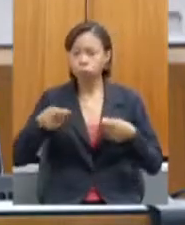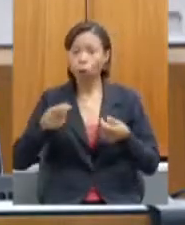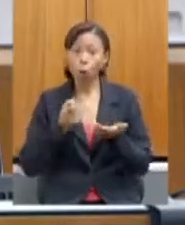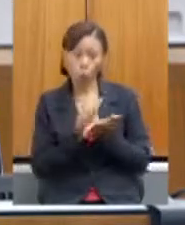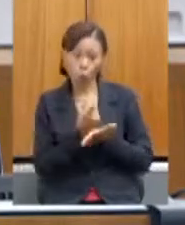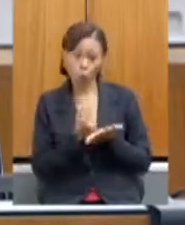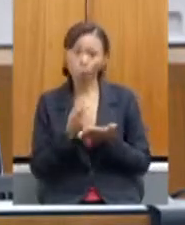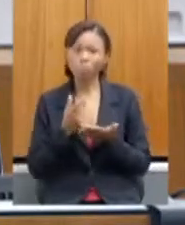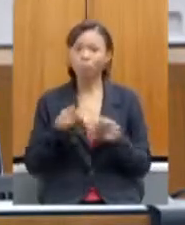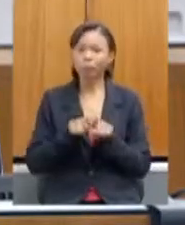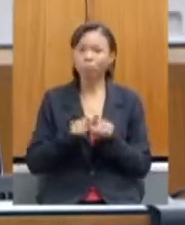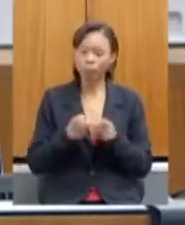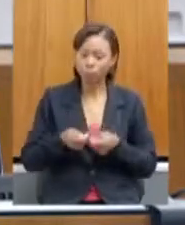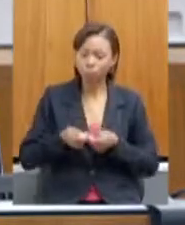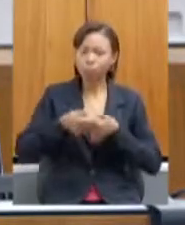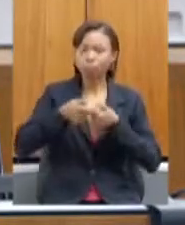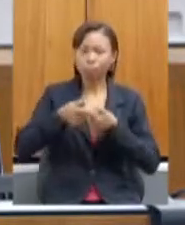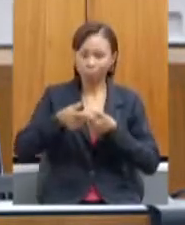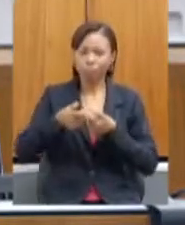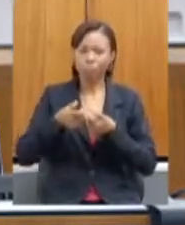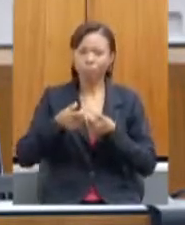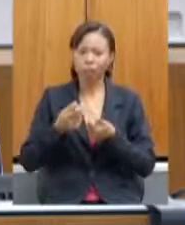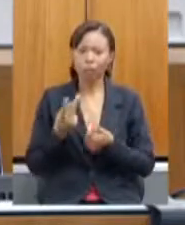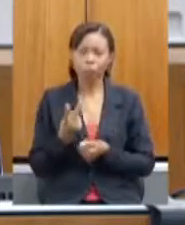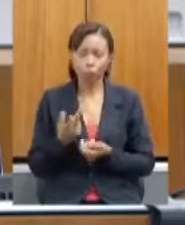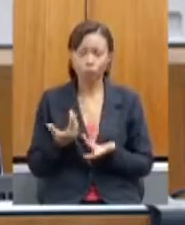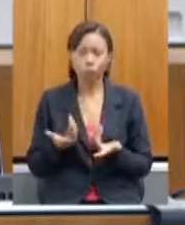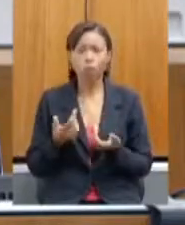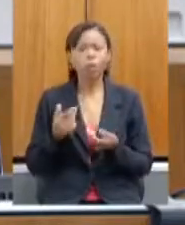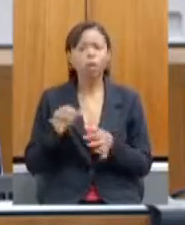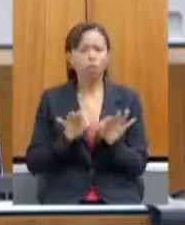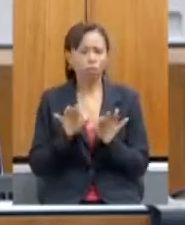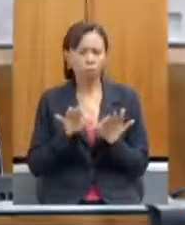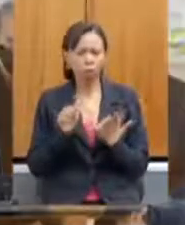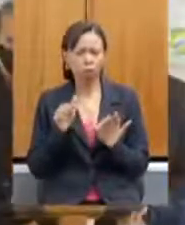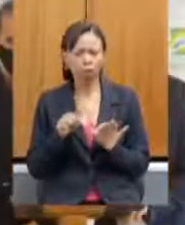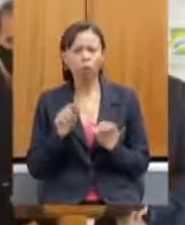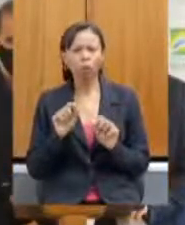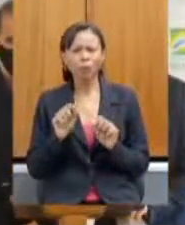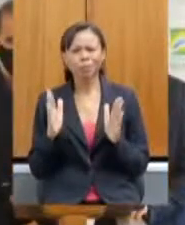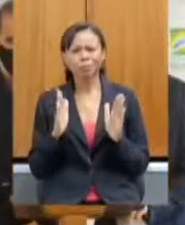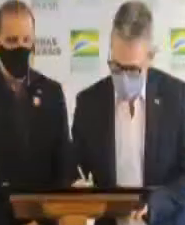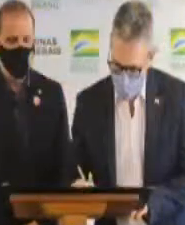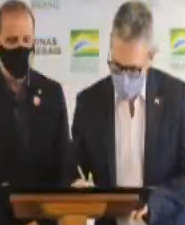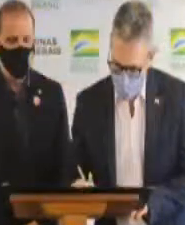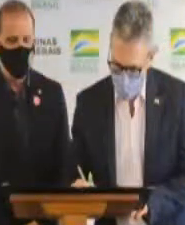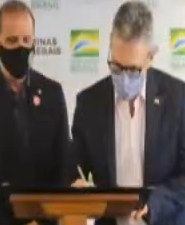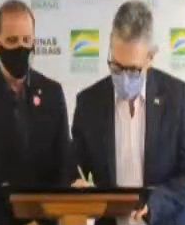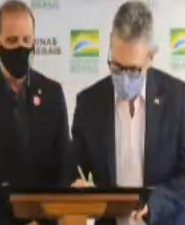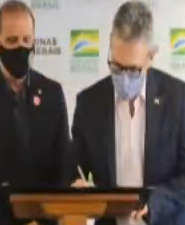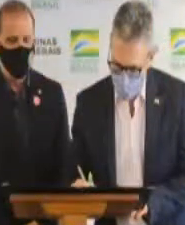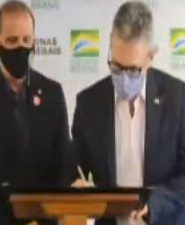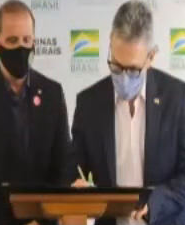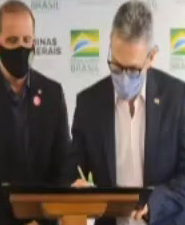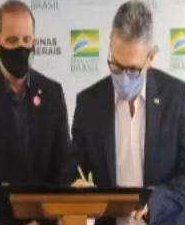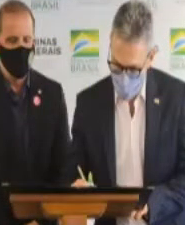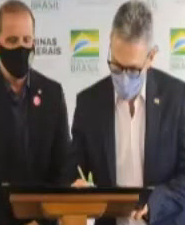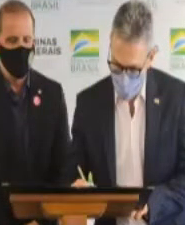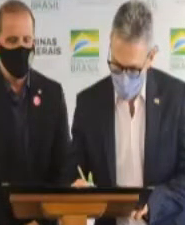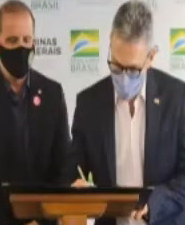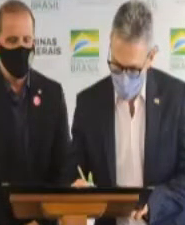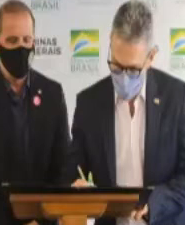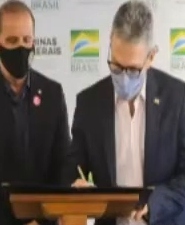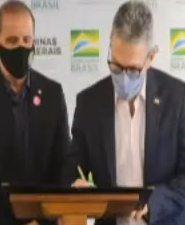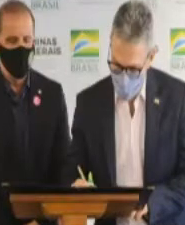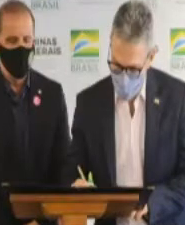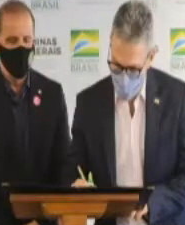Esse programa, nesse momento da pandemia, de desemprego, de queda de renda para a população, ele se torna ainda mais